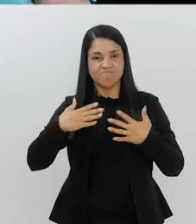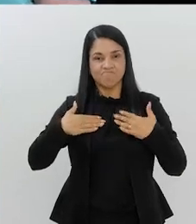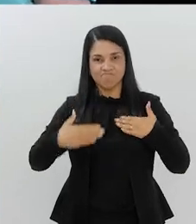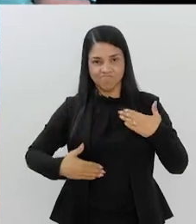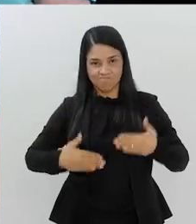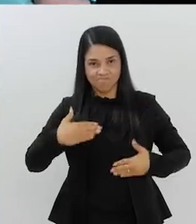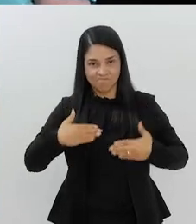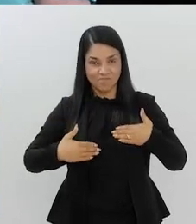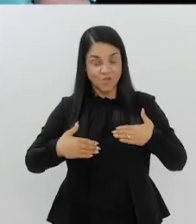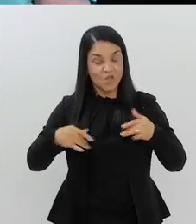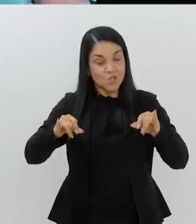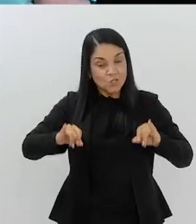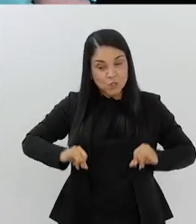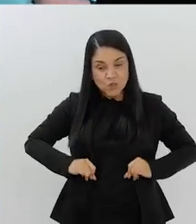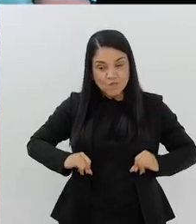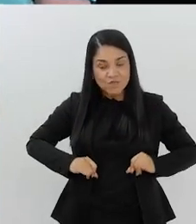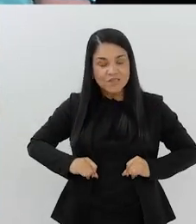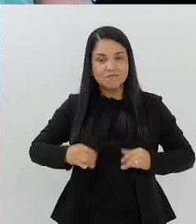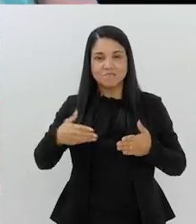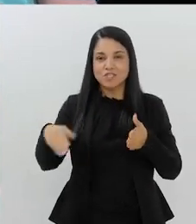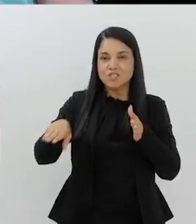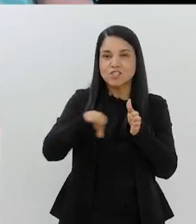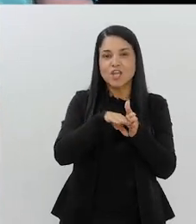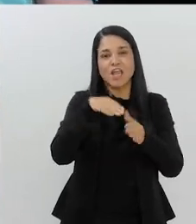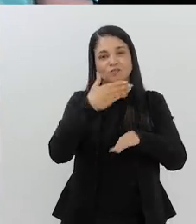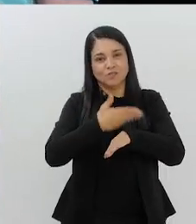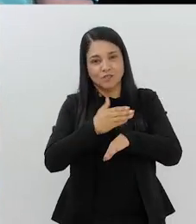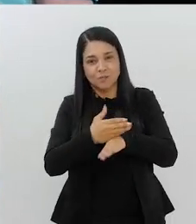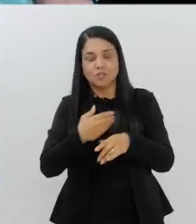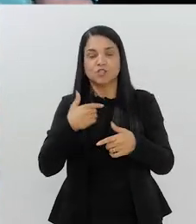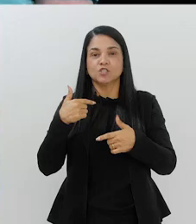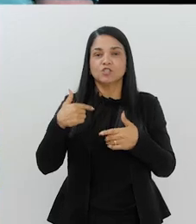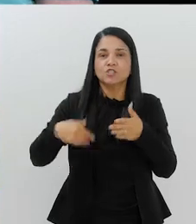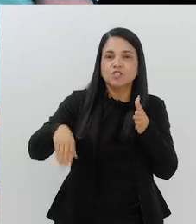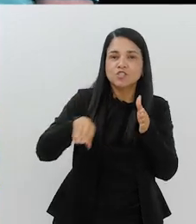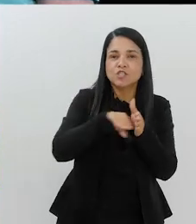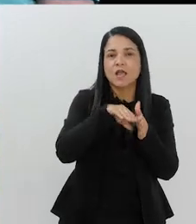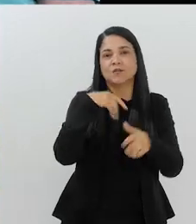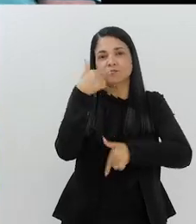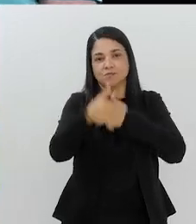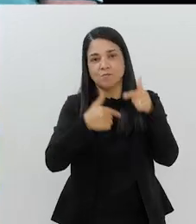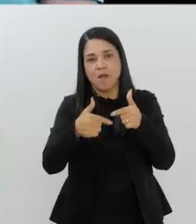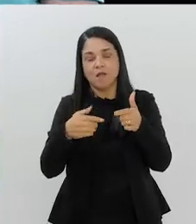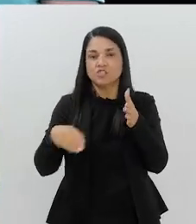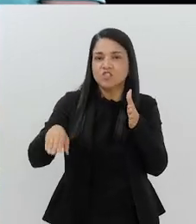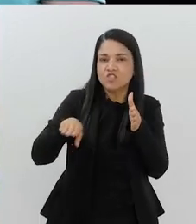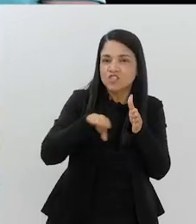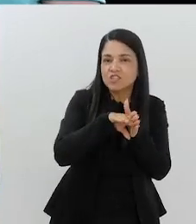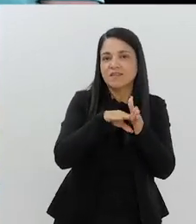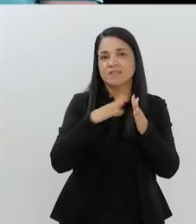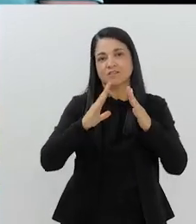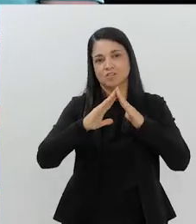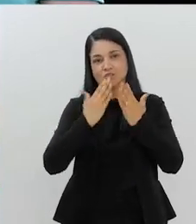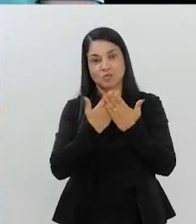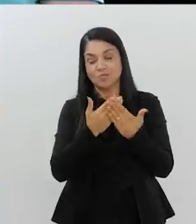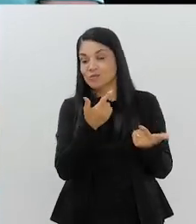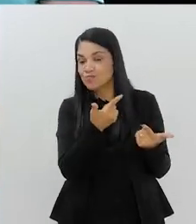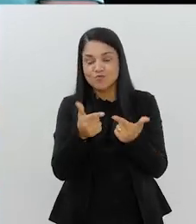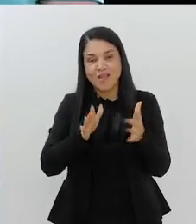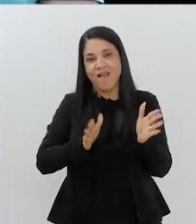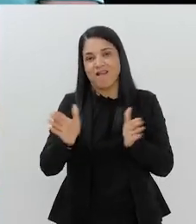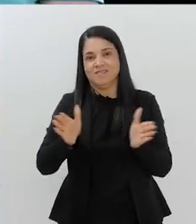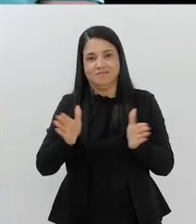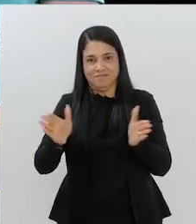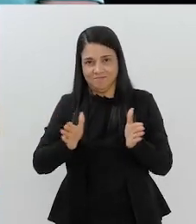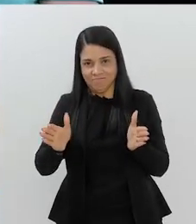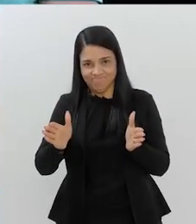E eu sofria muito para chegar ao treinamento, chegar no trabalho, chegar na escola, por causa